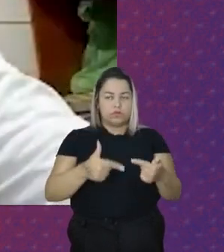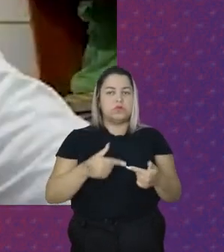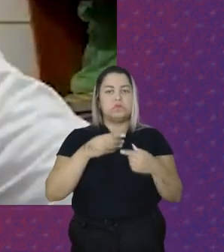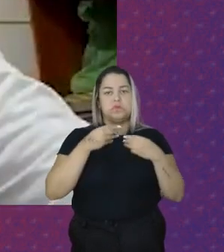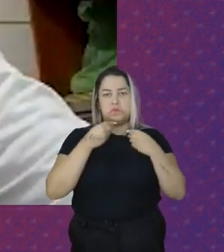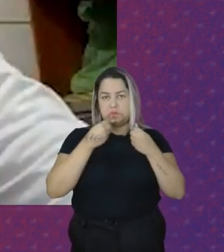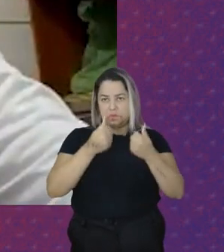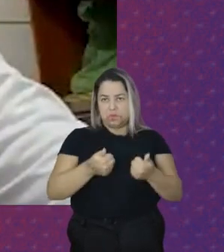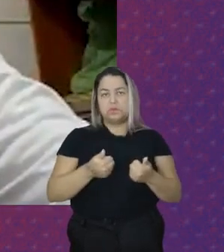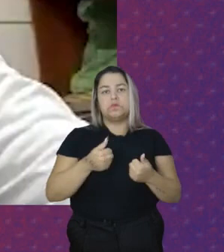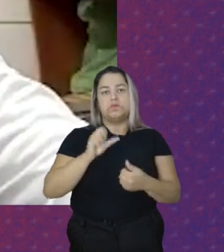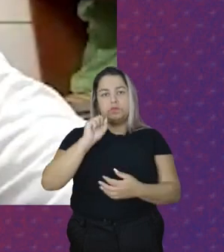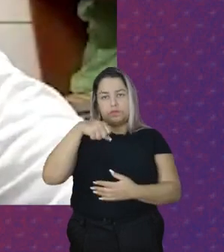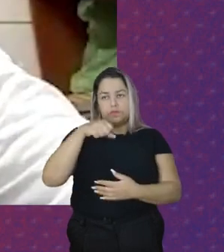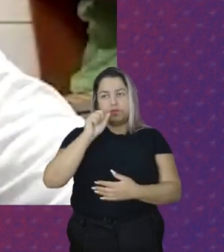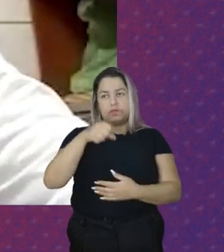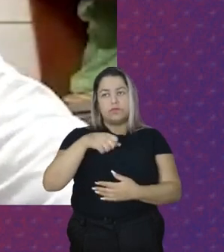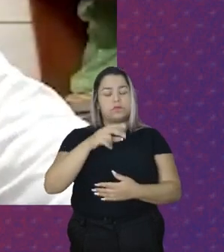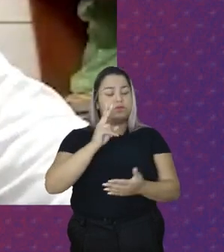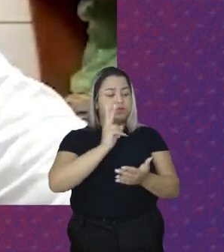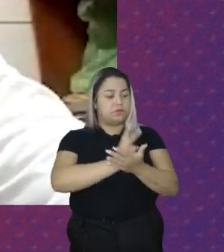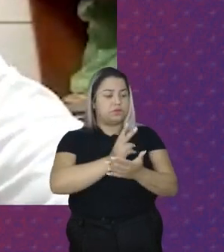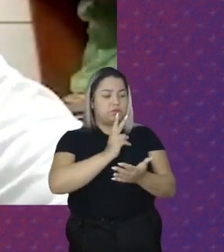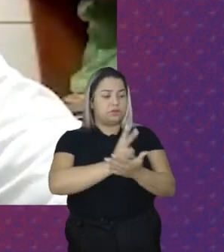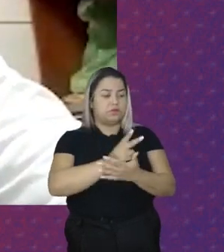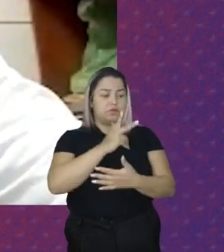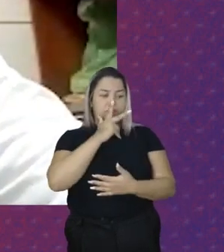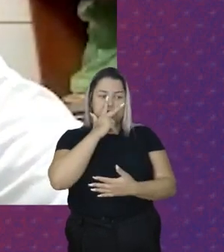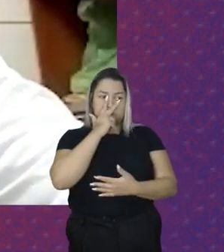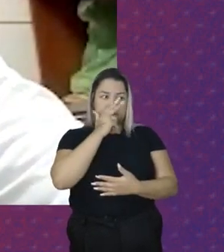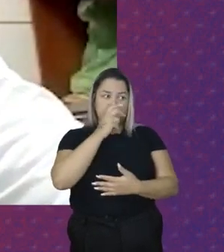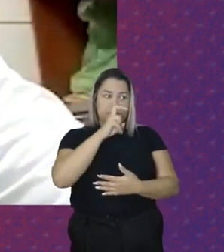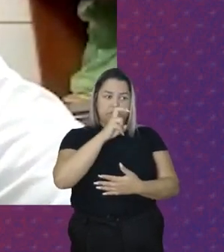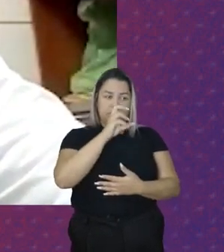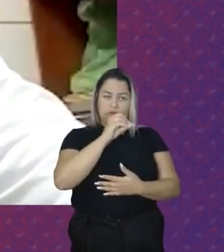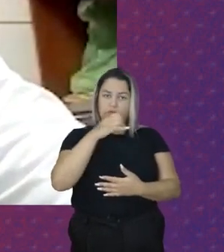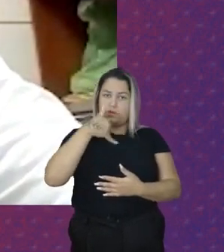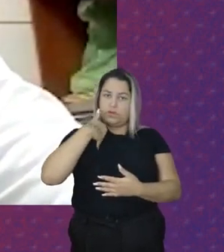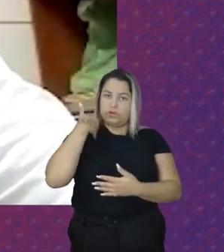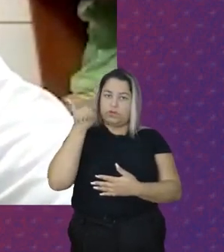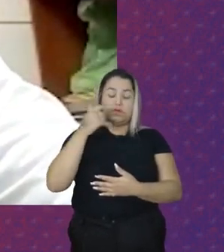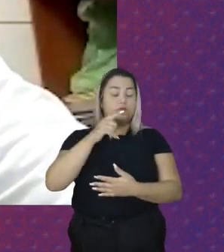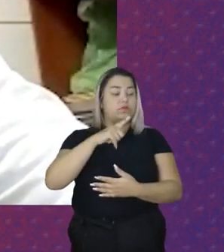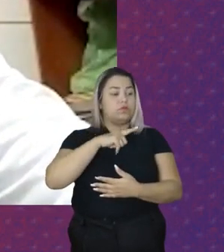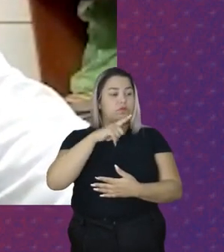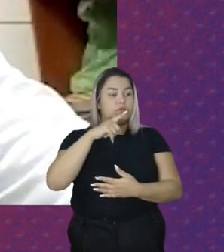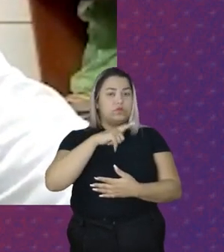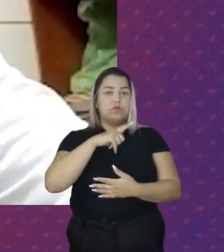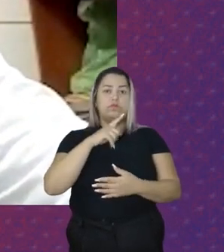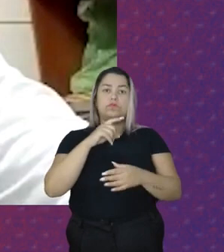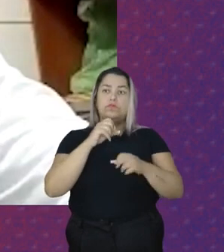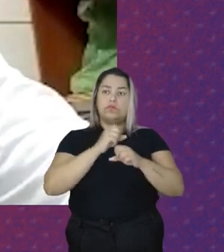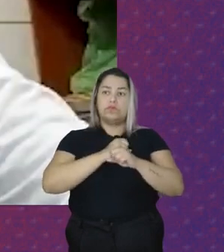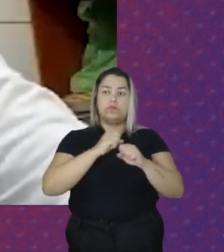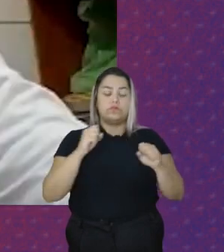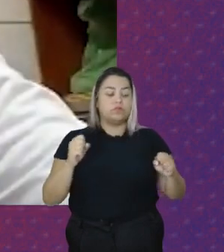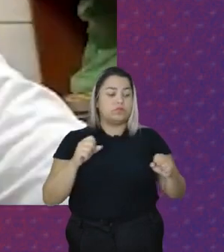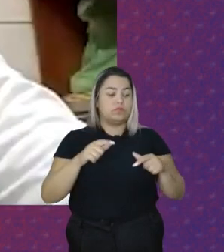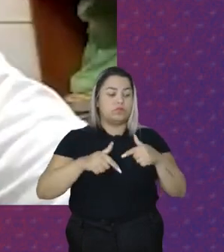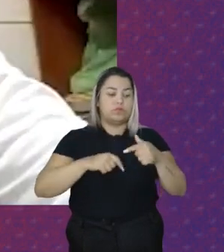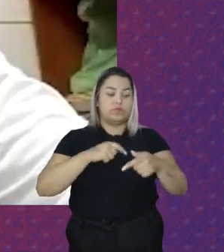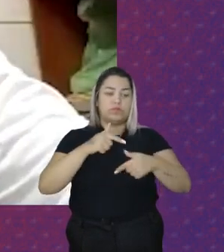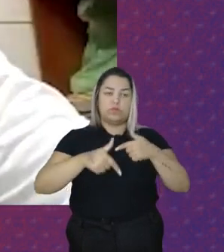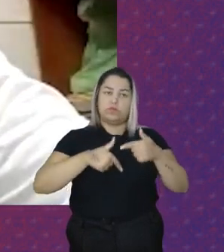Sim Porque Eu mesma Achava Até os meus 50 anos Eu achava Que eu só tinha Capacidade De fazer Tarefas